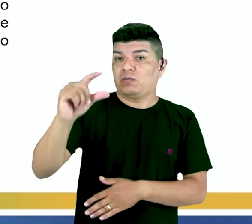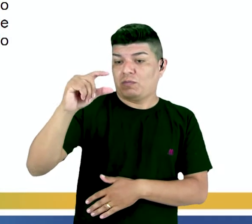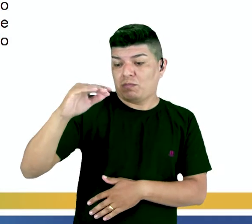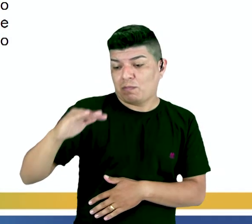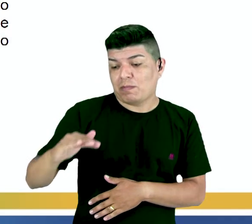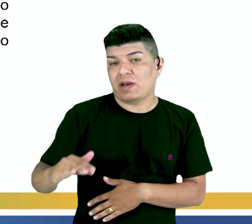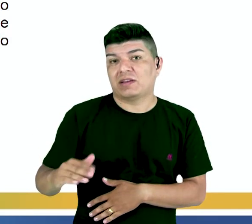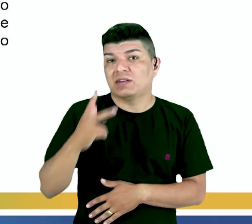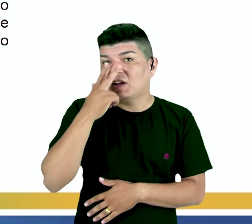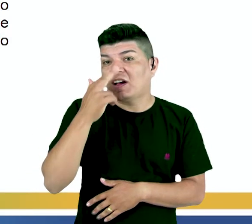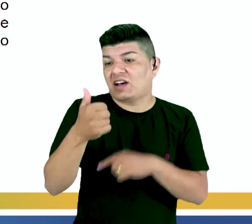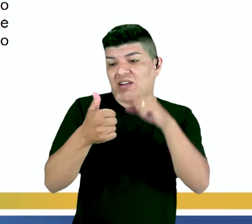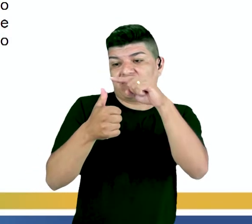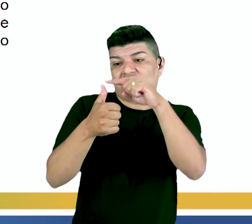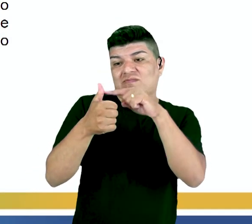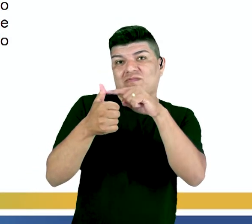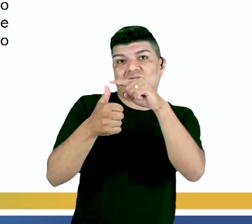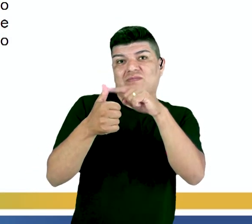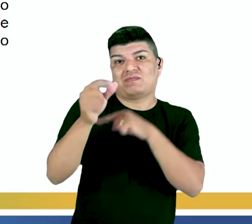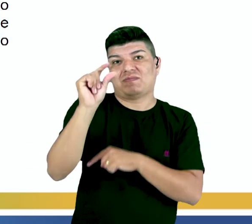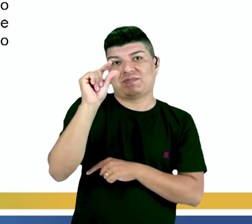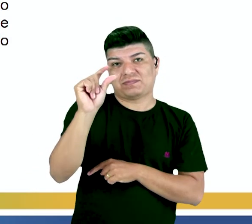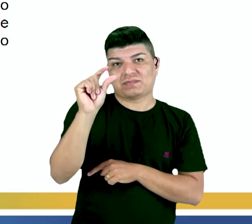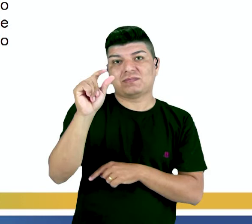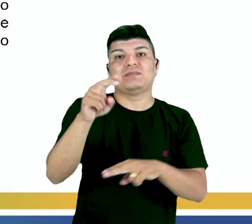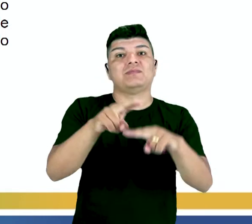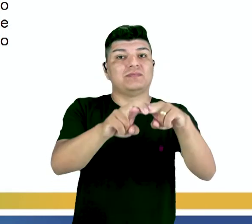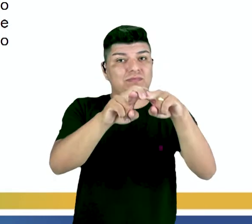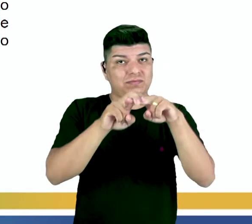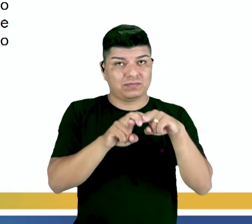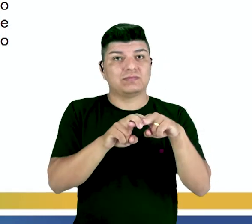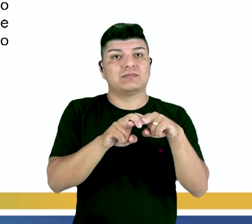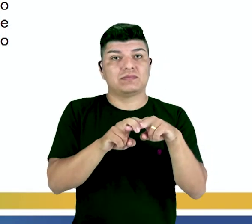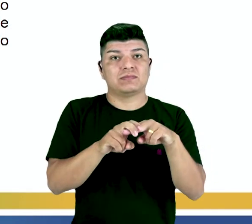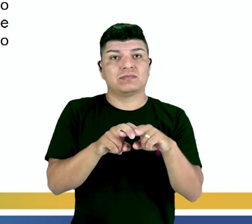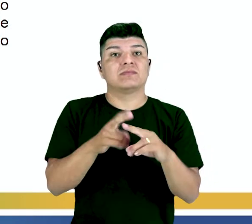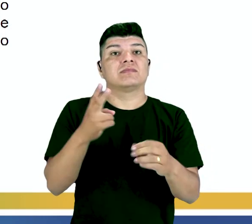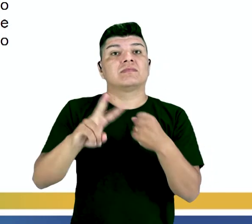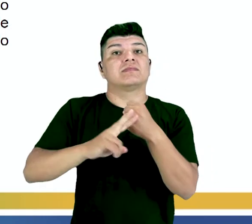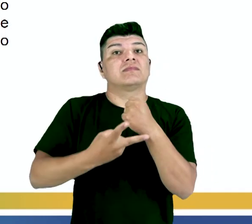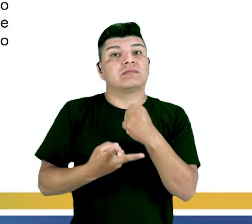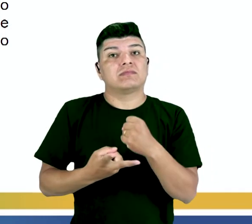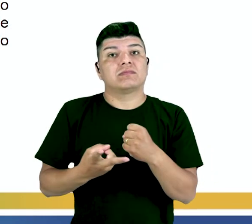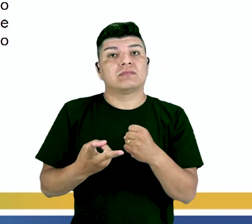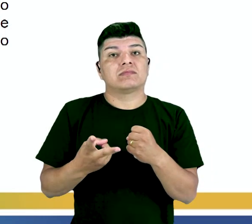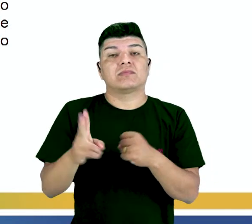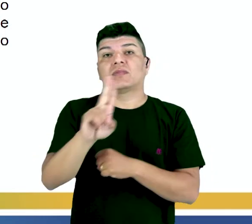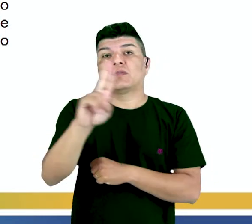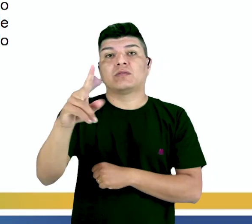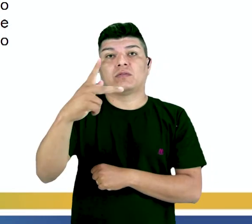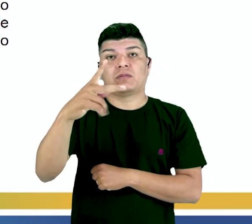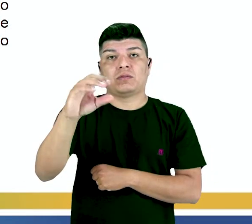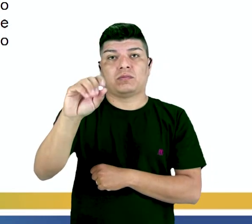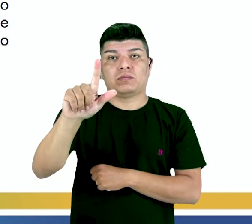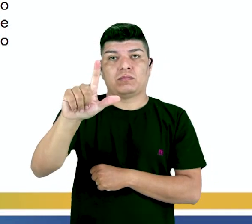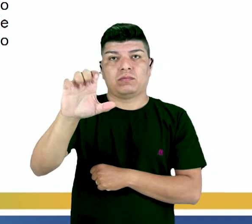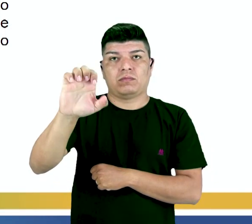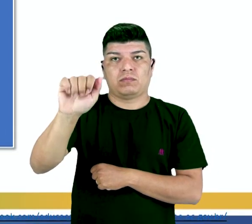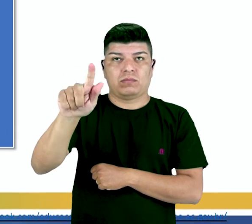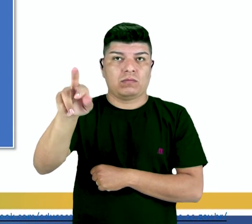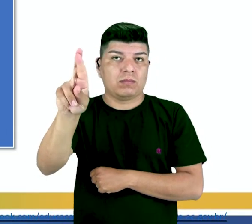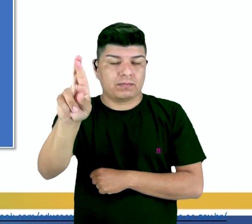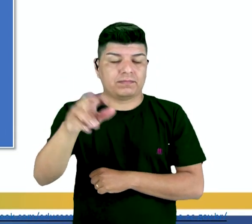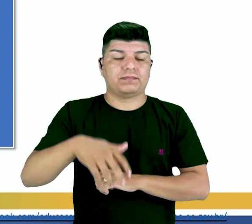de um dedo polegar. E, por esse motivo, qual foi a consequência? Ele ser chamado de Pequeno Polegar.